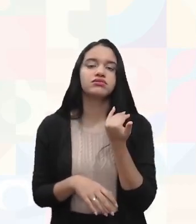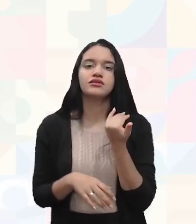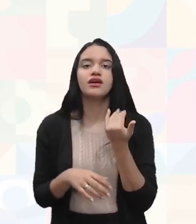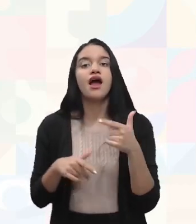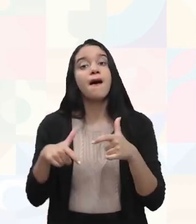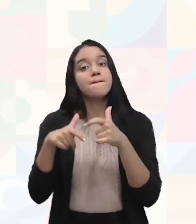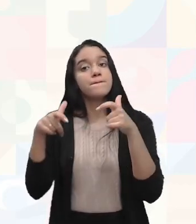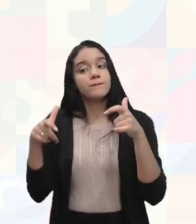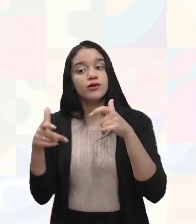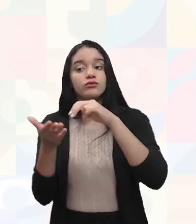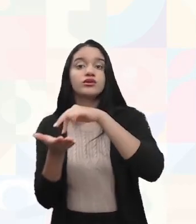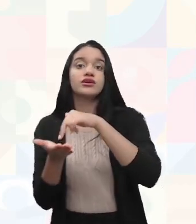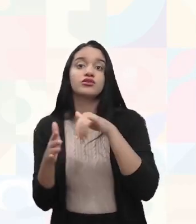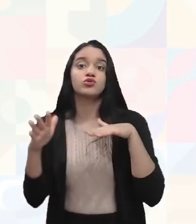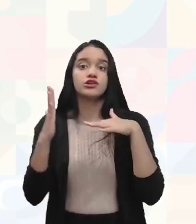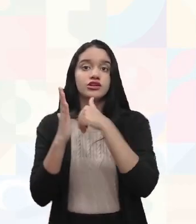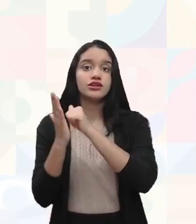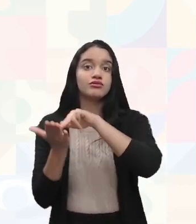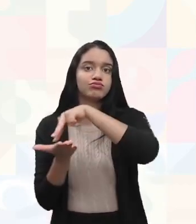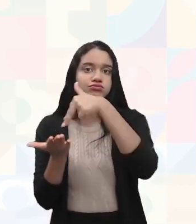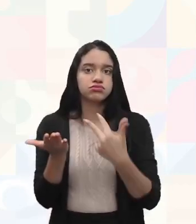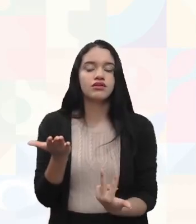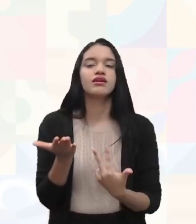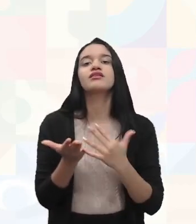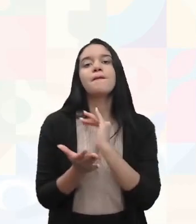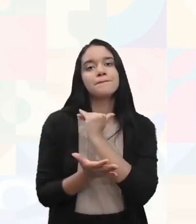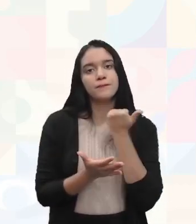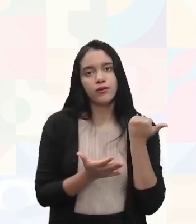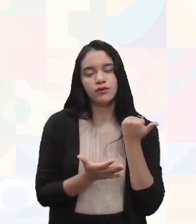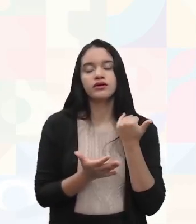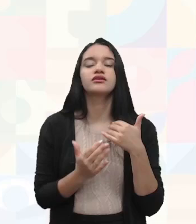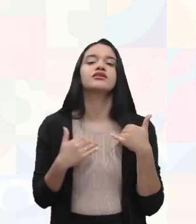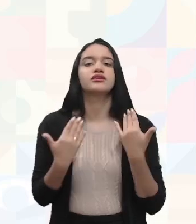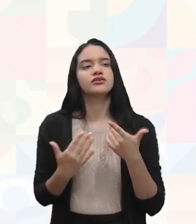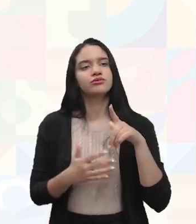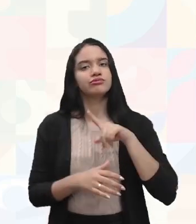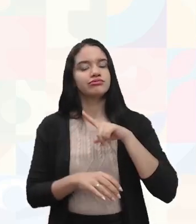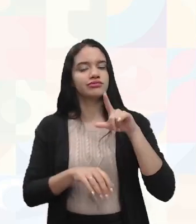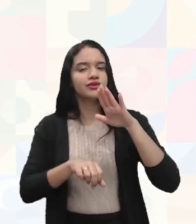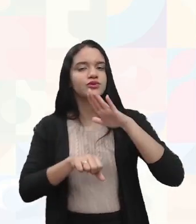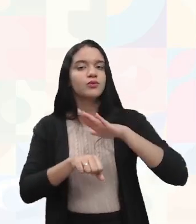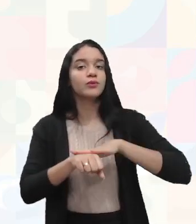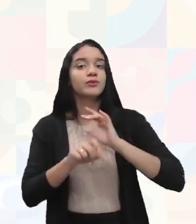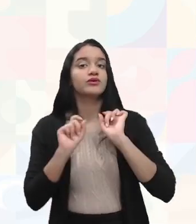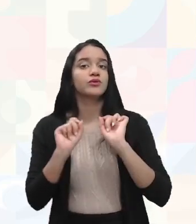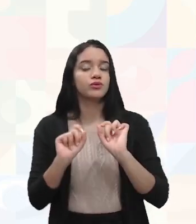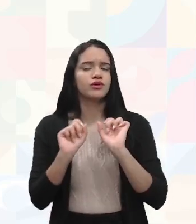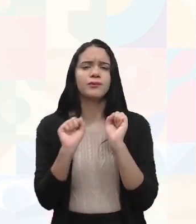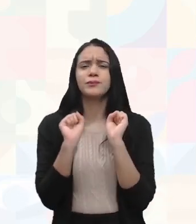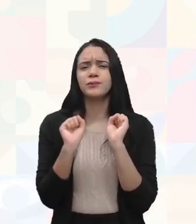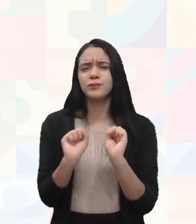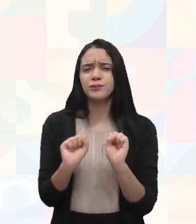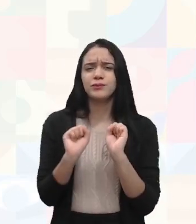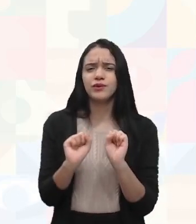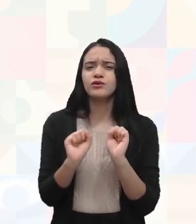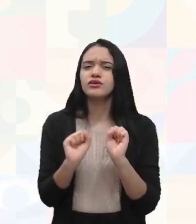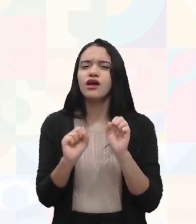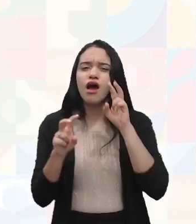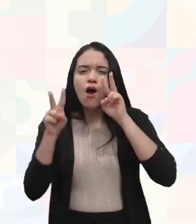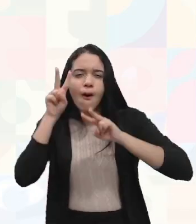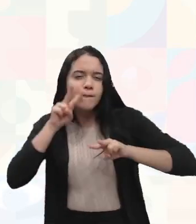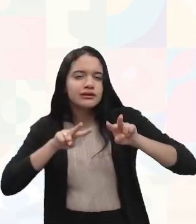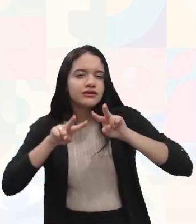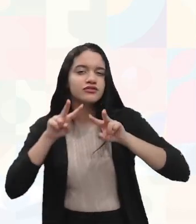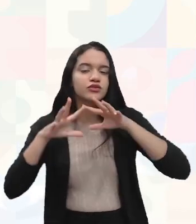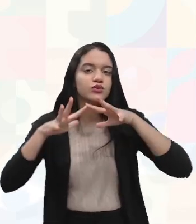acabam levando à morte, né. Então, a gente tem aí já uma situação que pode ser observada